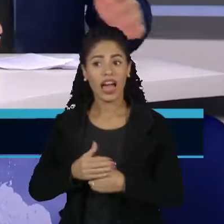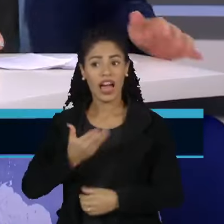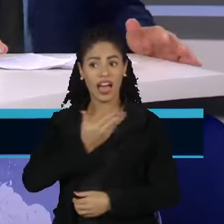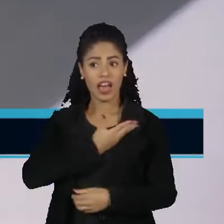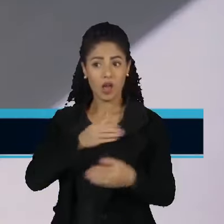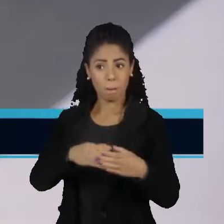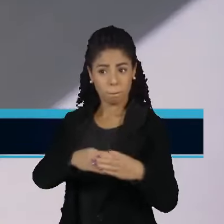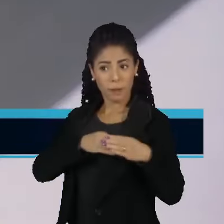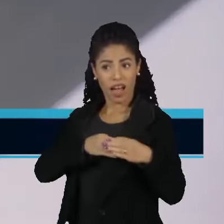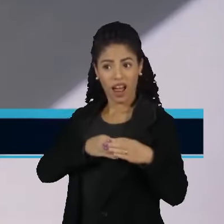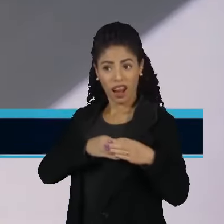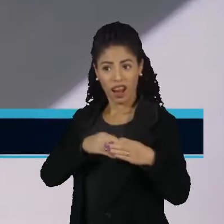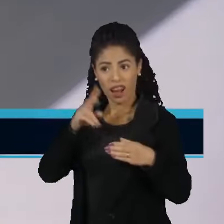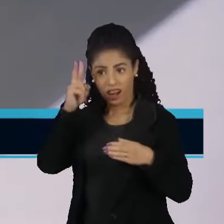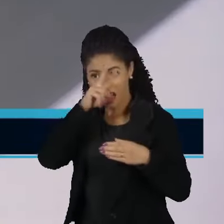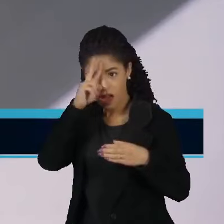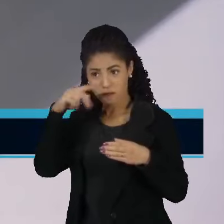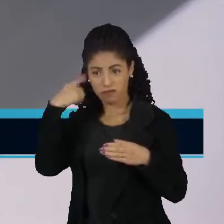Esse é meu amigo.